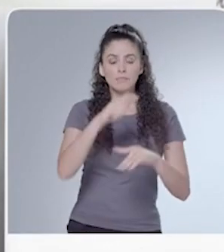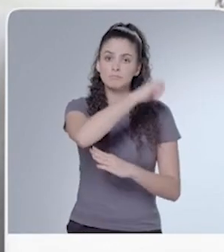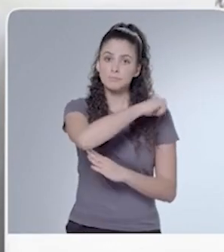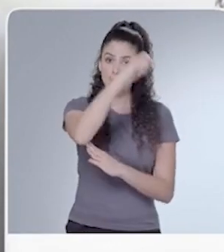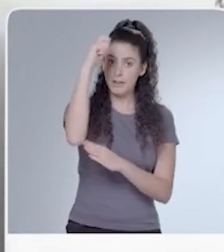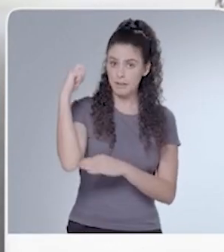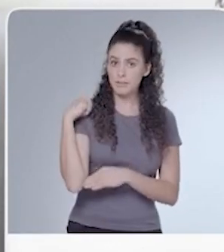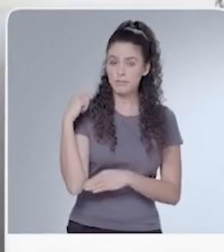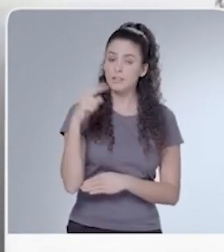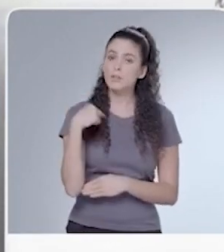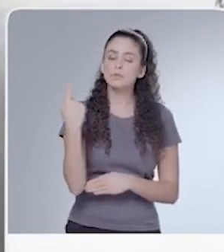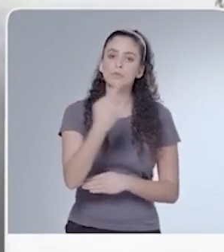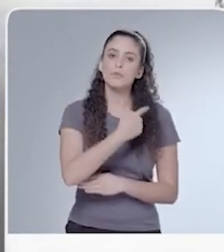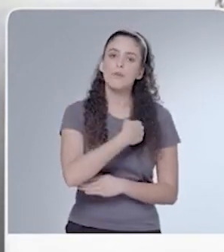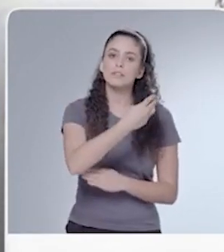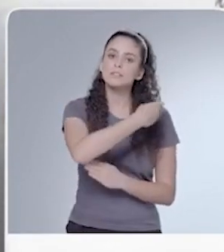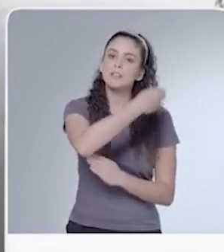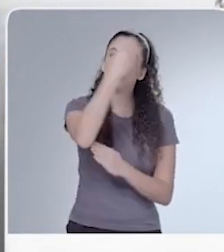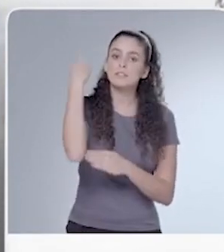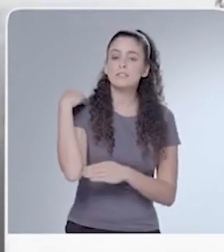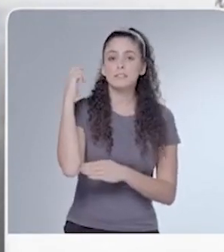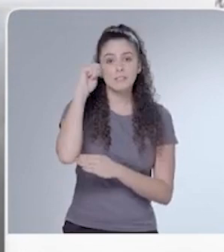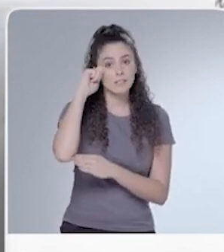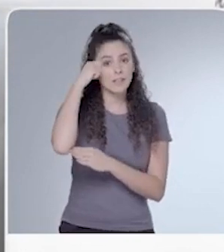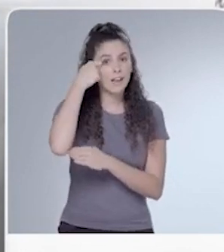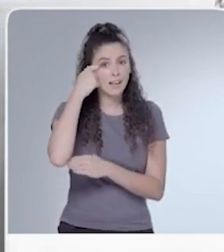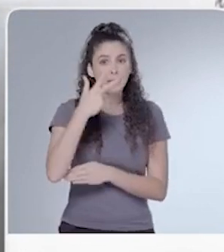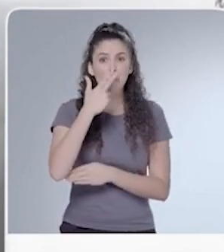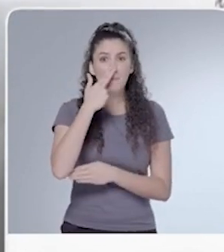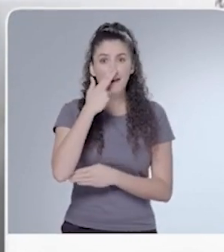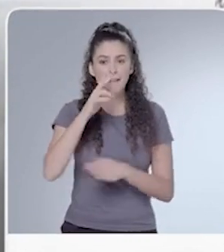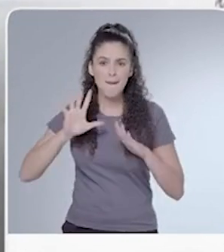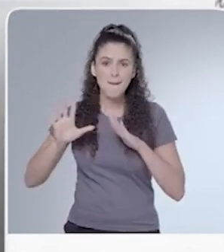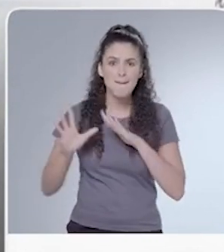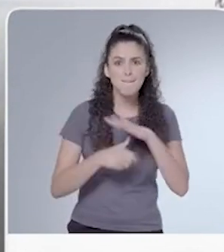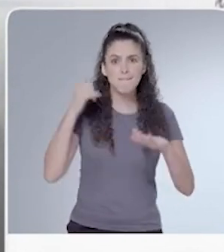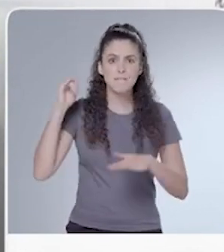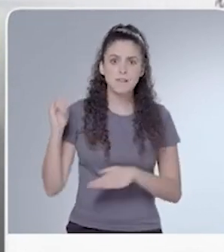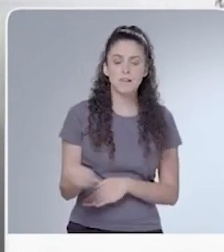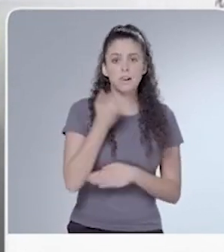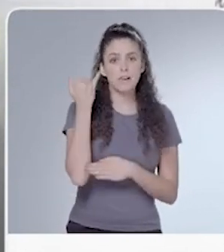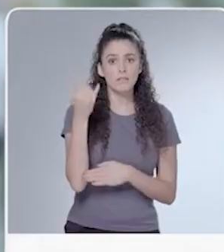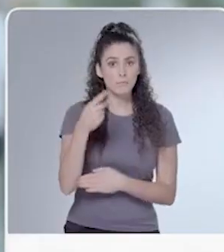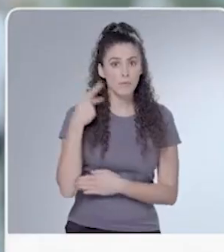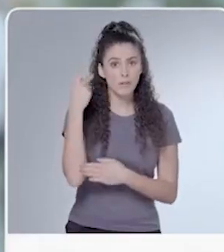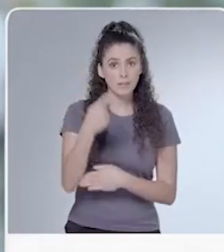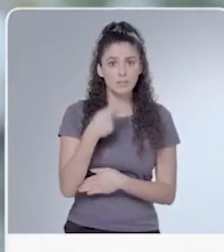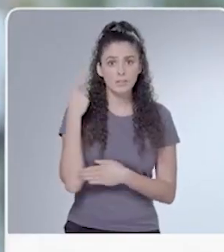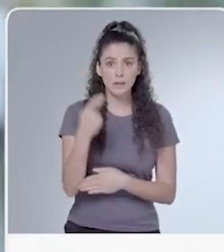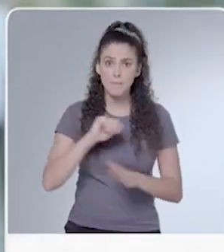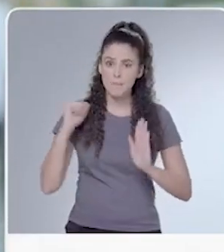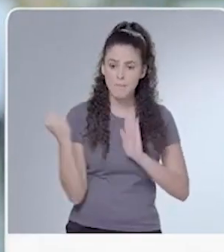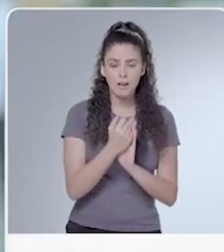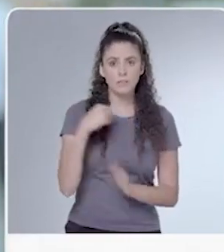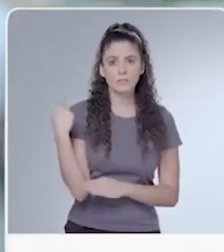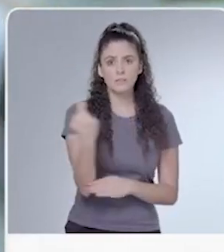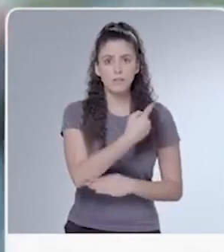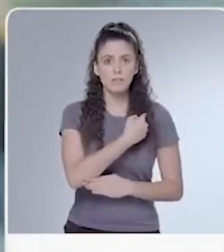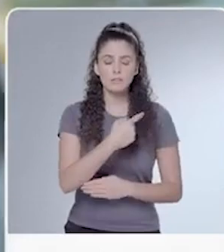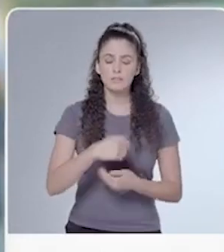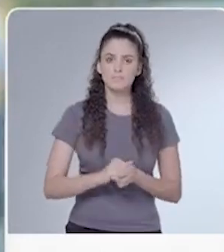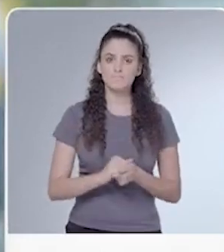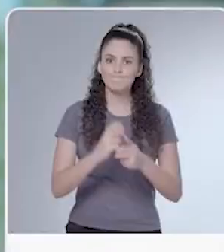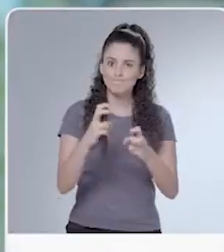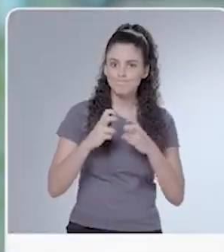Senhora Aparecida, explorada politicamente, marca um dia de constrangimento para todos nós. O caso da Nossa Senhora Aparecida é